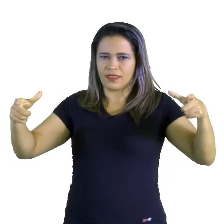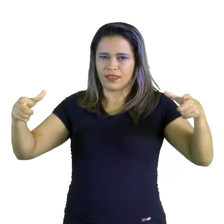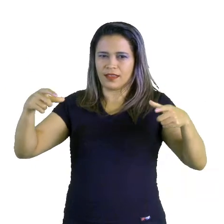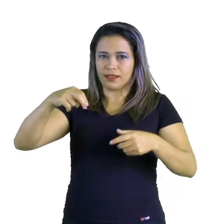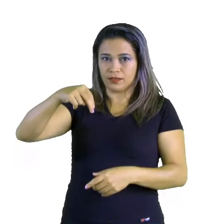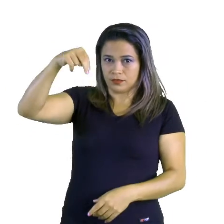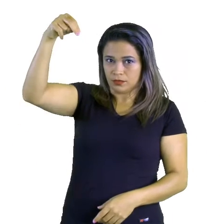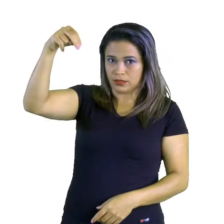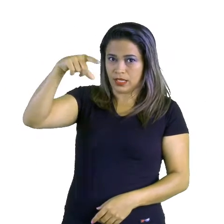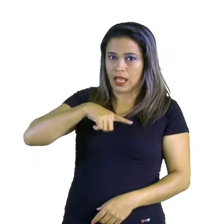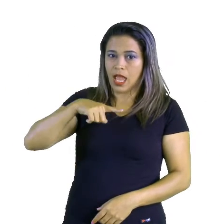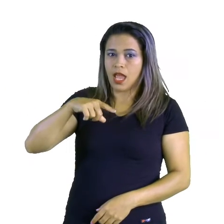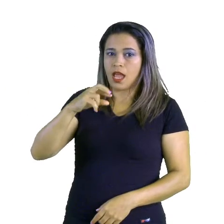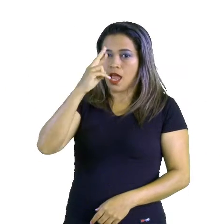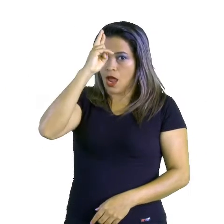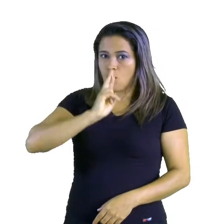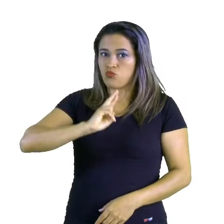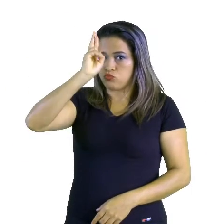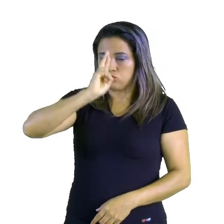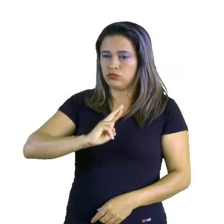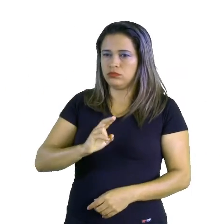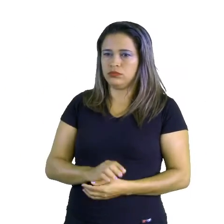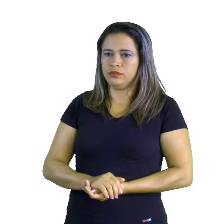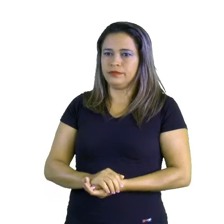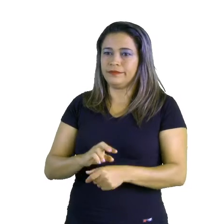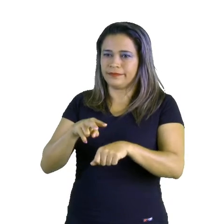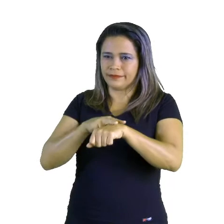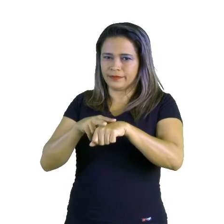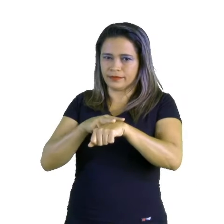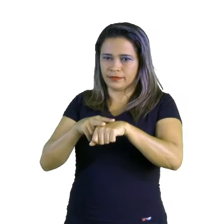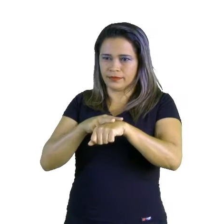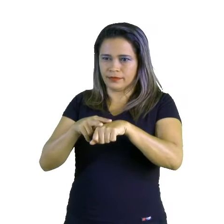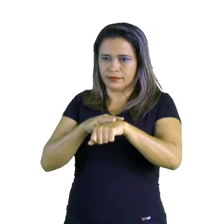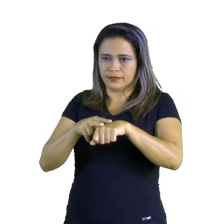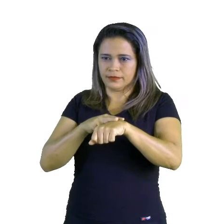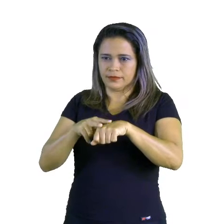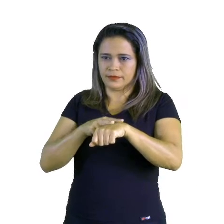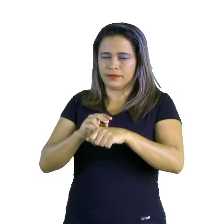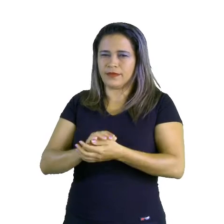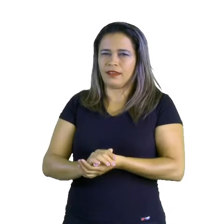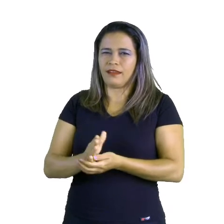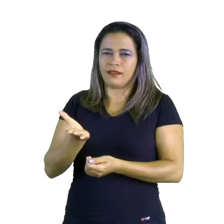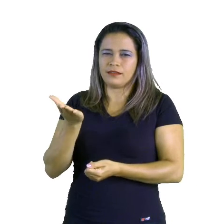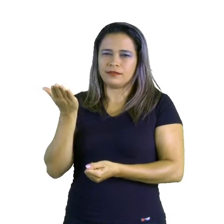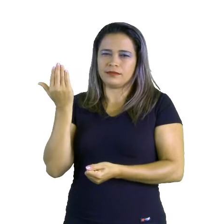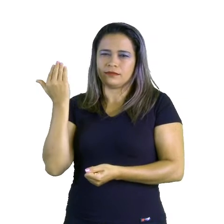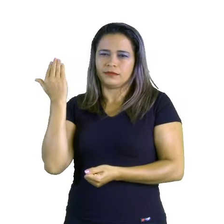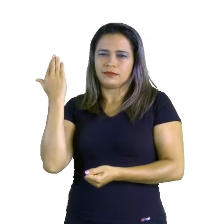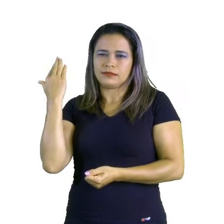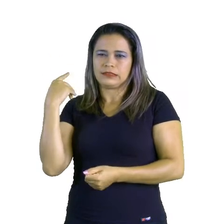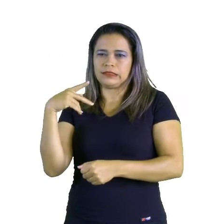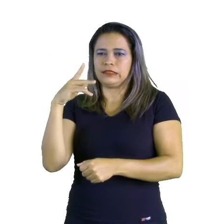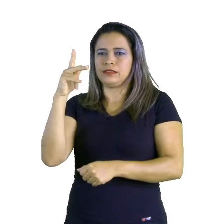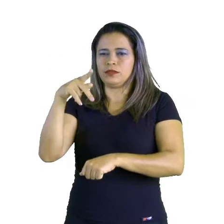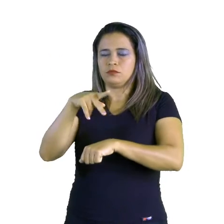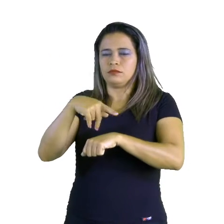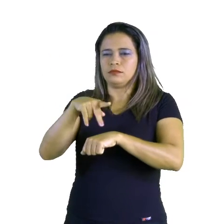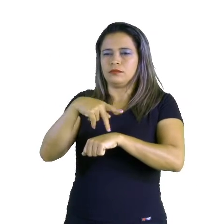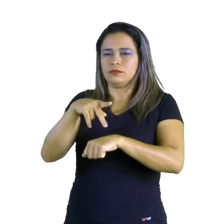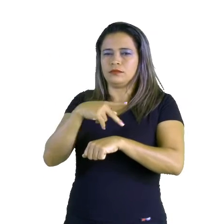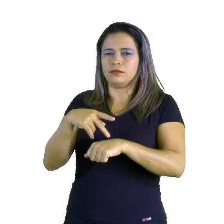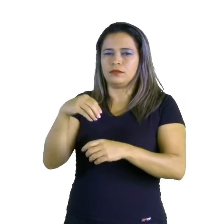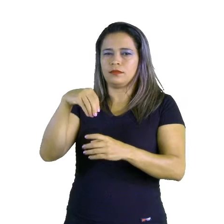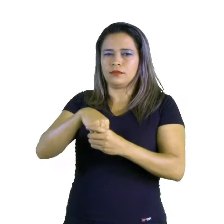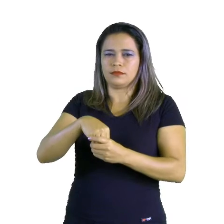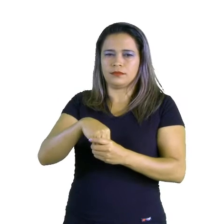Rússia. A Ásia Central, a verdinha, é a que tem os antigos países que faziam parte da União